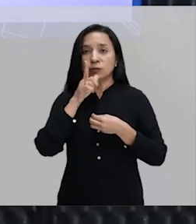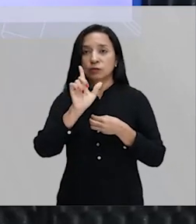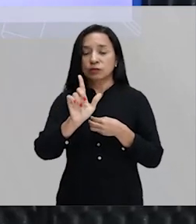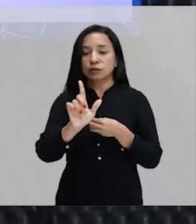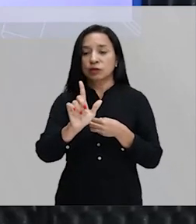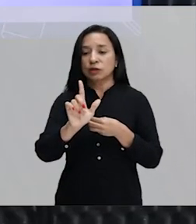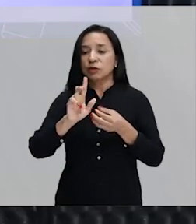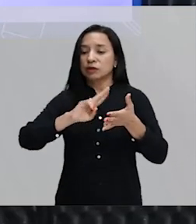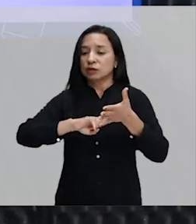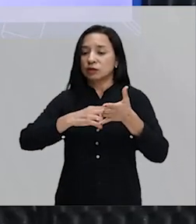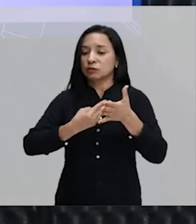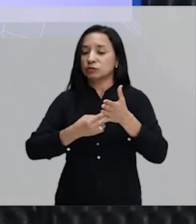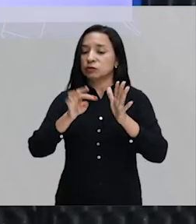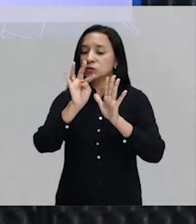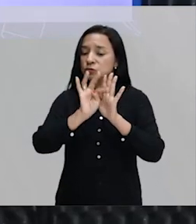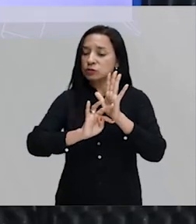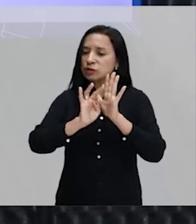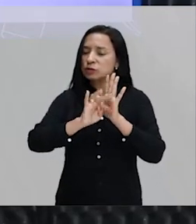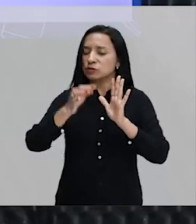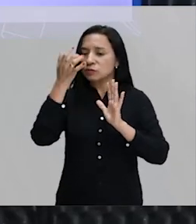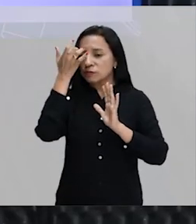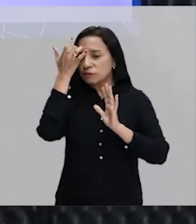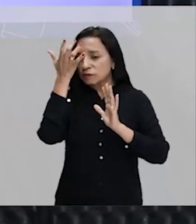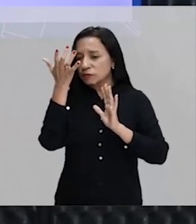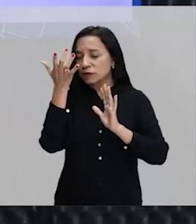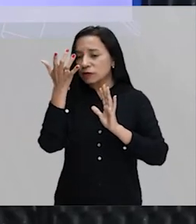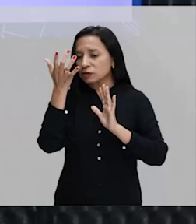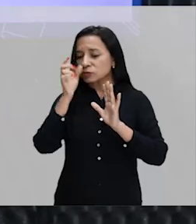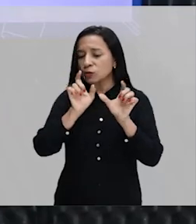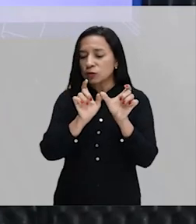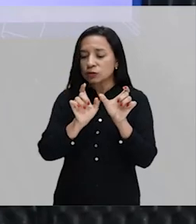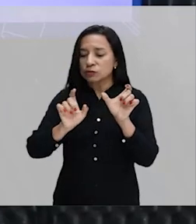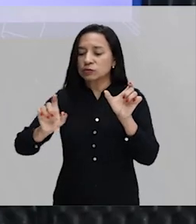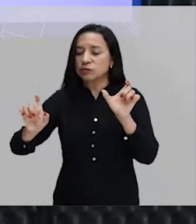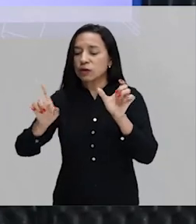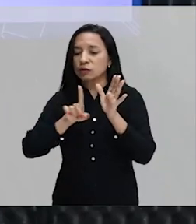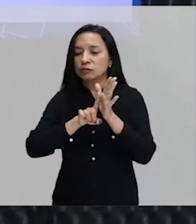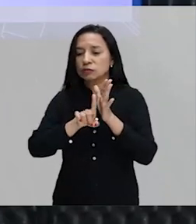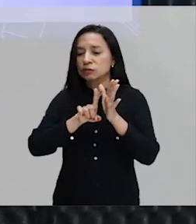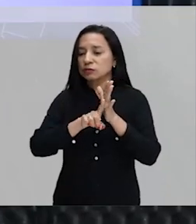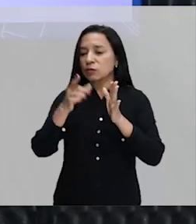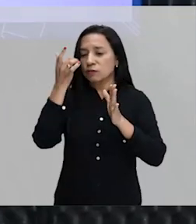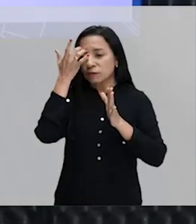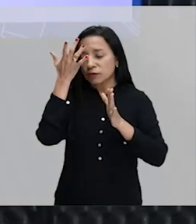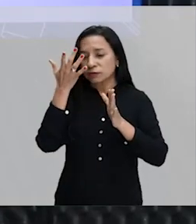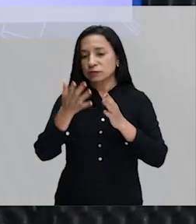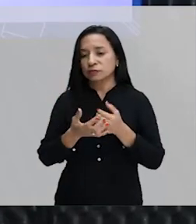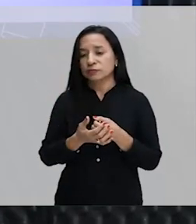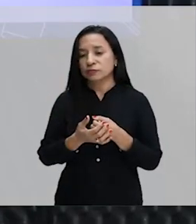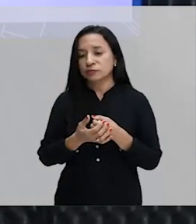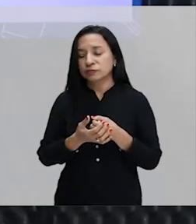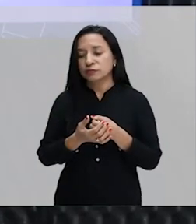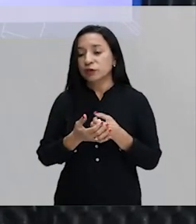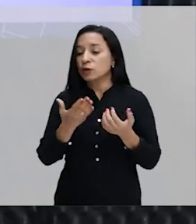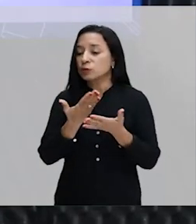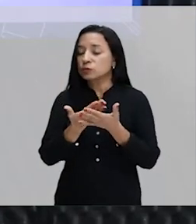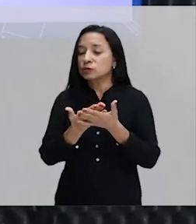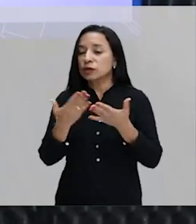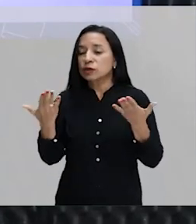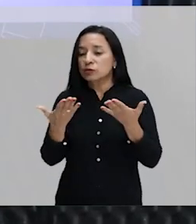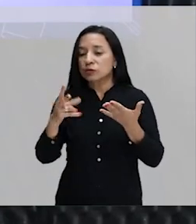traduzir um texto com mais facilidade um enunciado de questão com mais facilidade então vamos ver o verbo venir